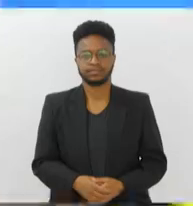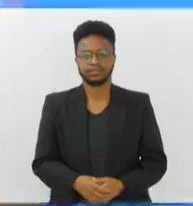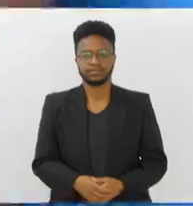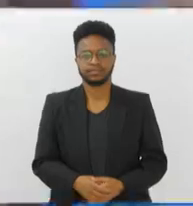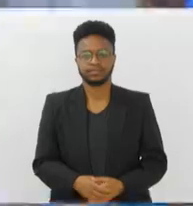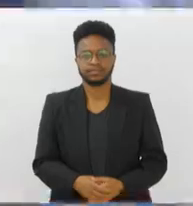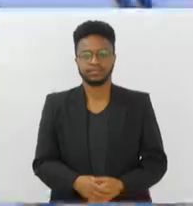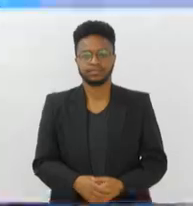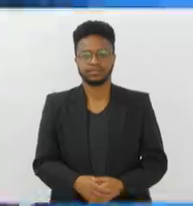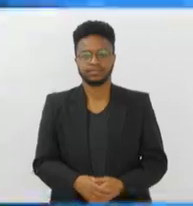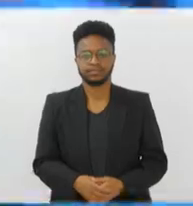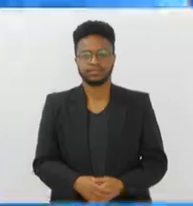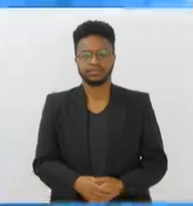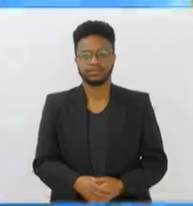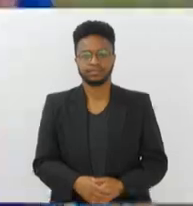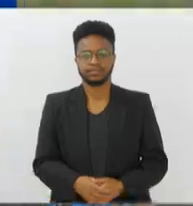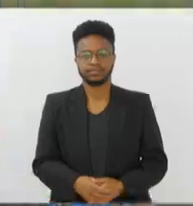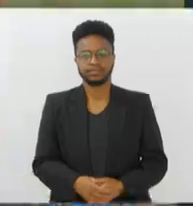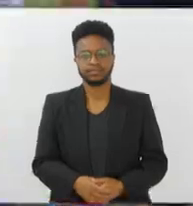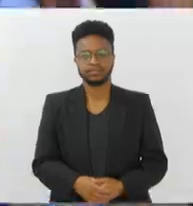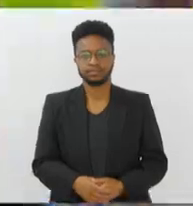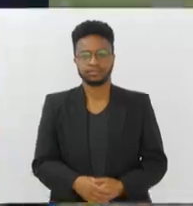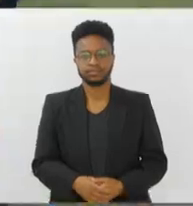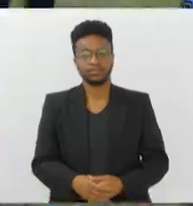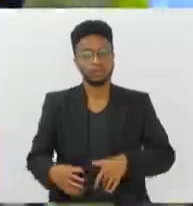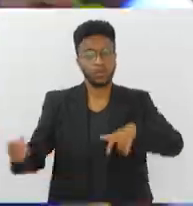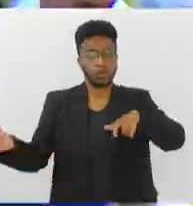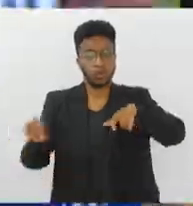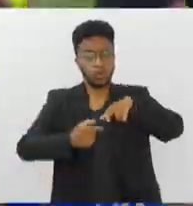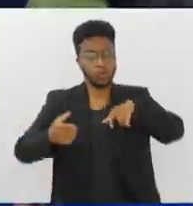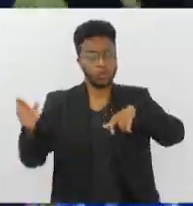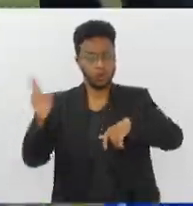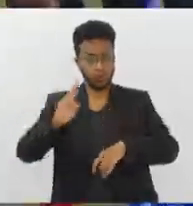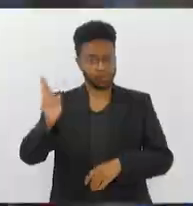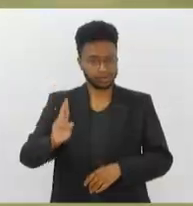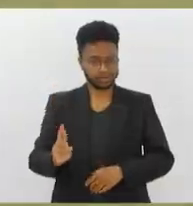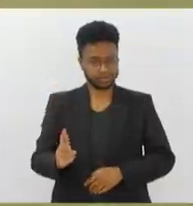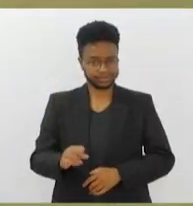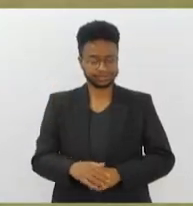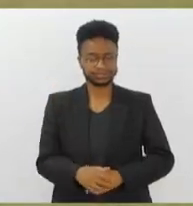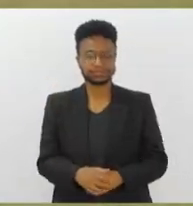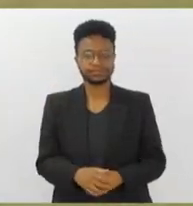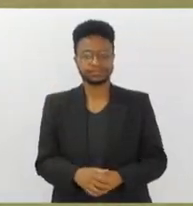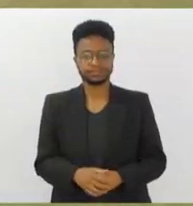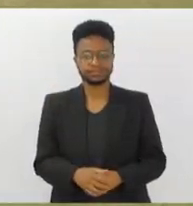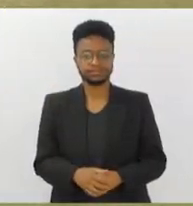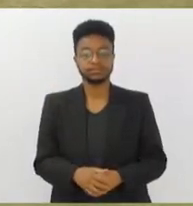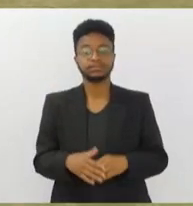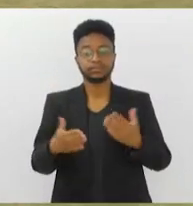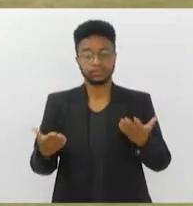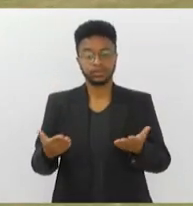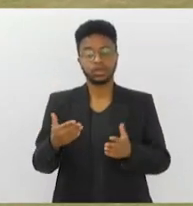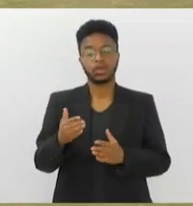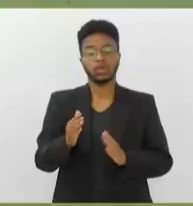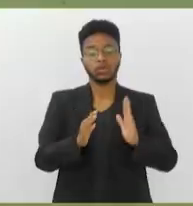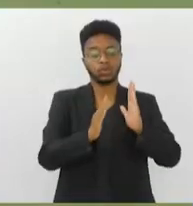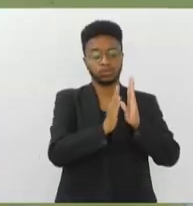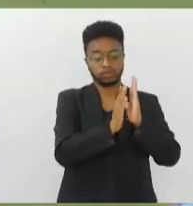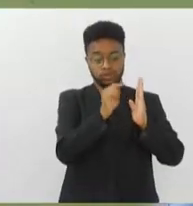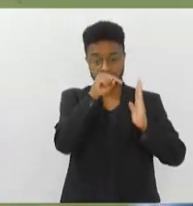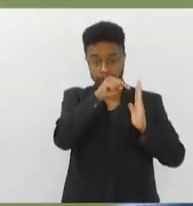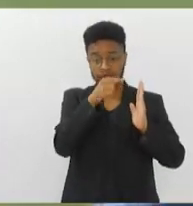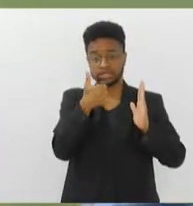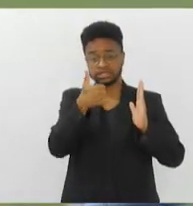Gol do Resende! Daquele 19 de maio até hoje,